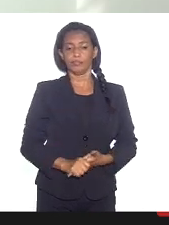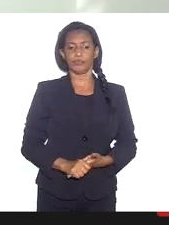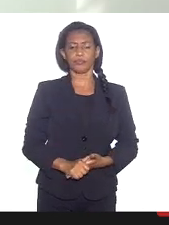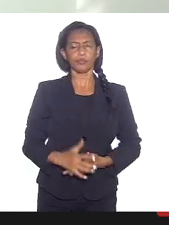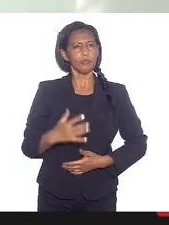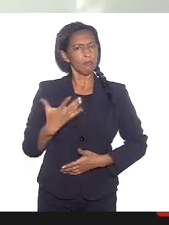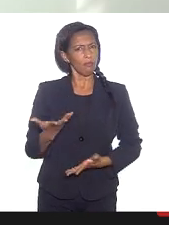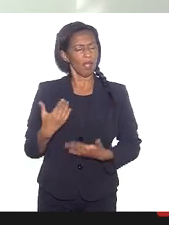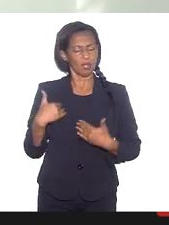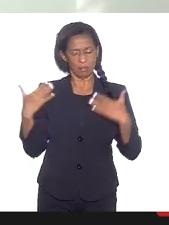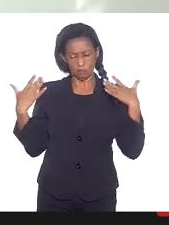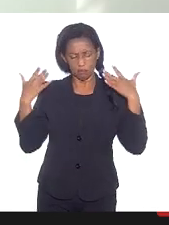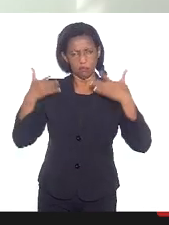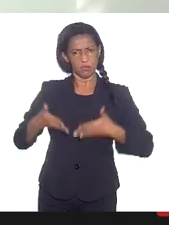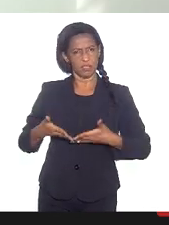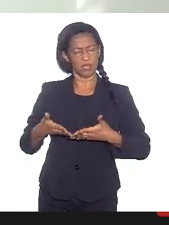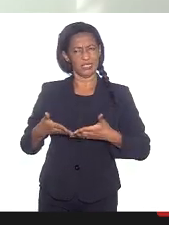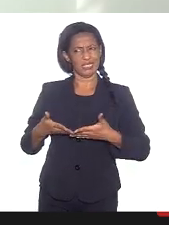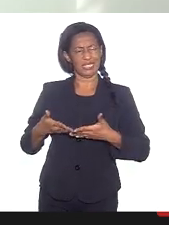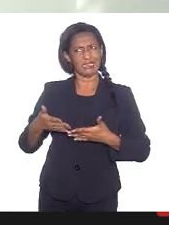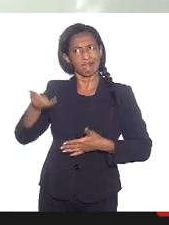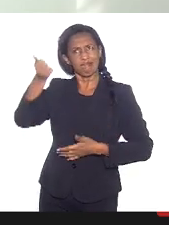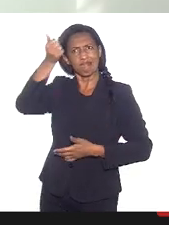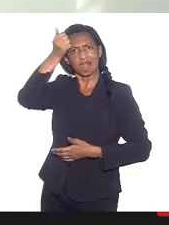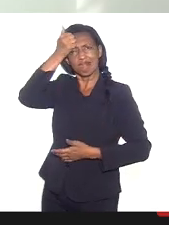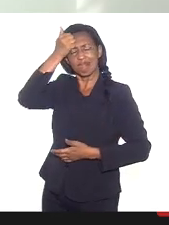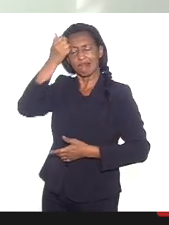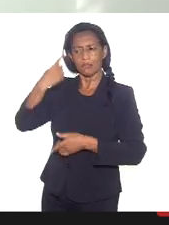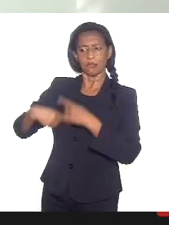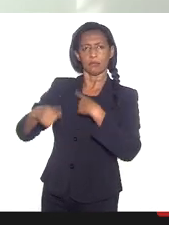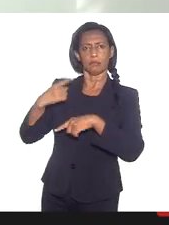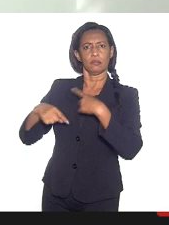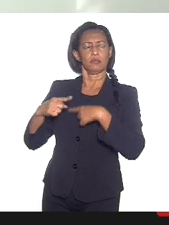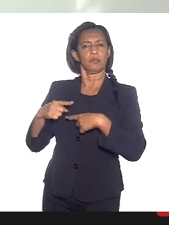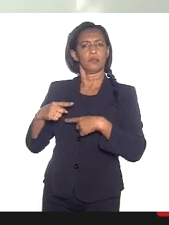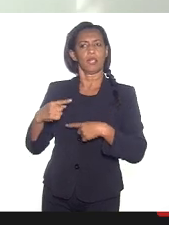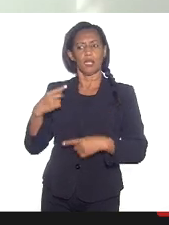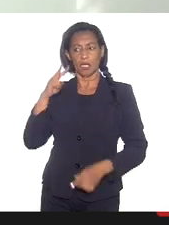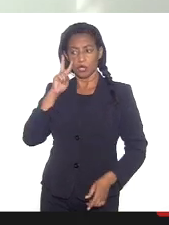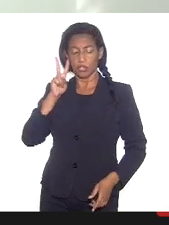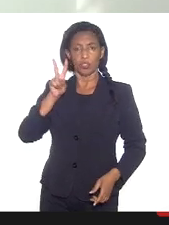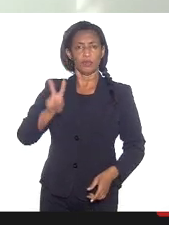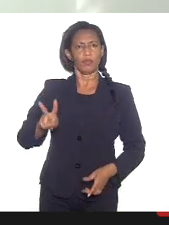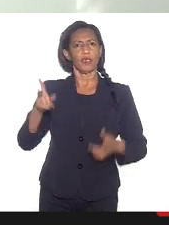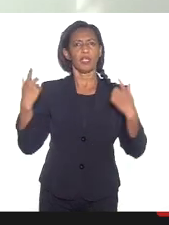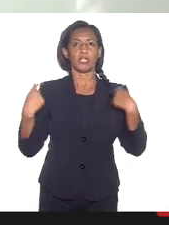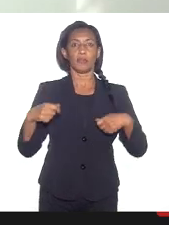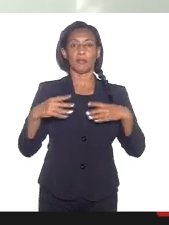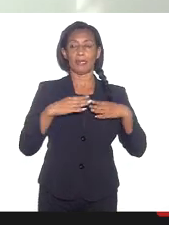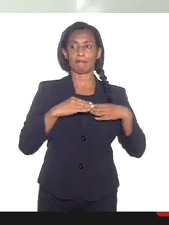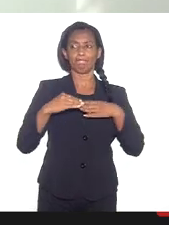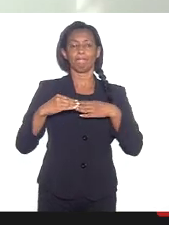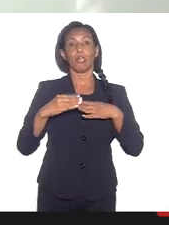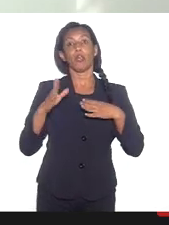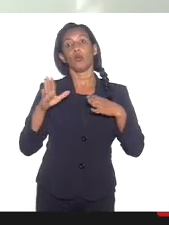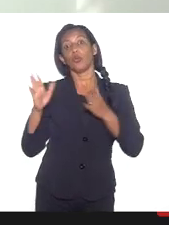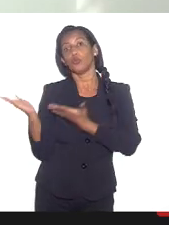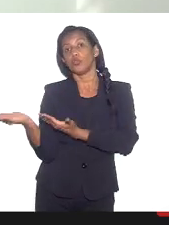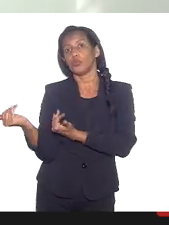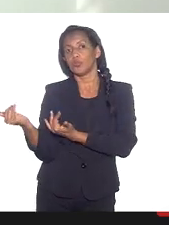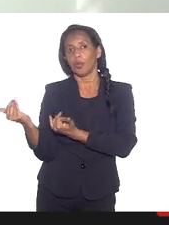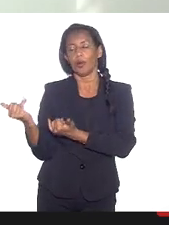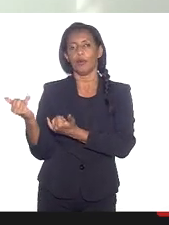me centrei novamente, me posicionei e aí a gente vê que a gente precisa conduzir os nossos jovens também